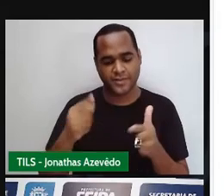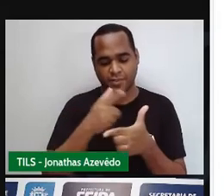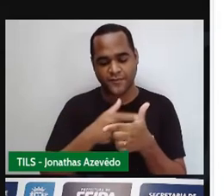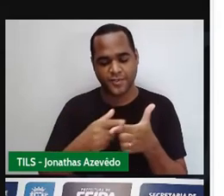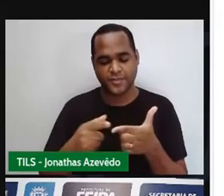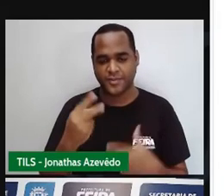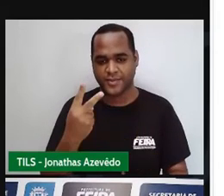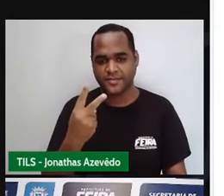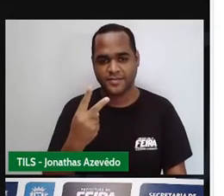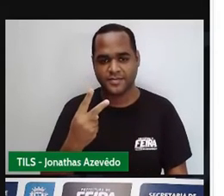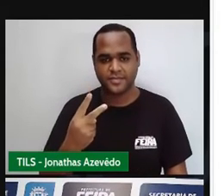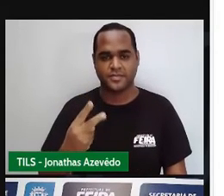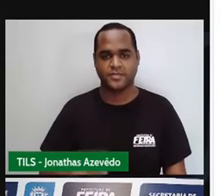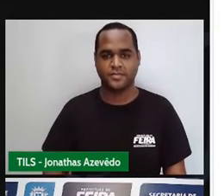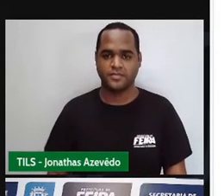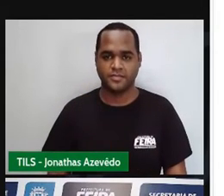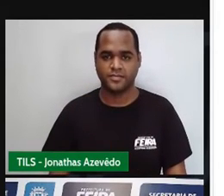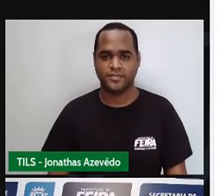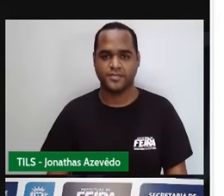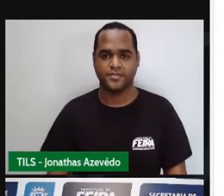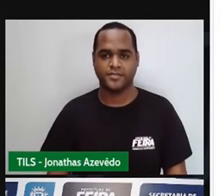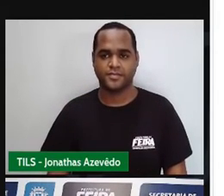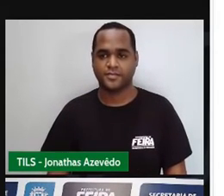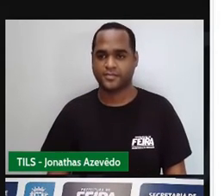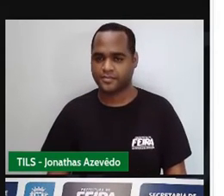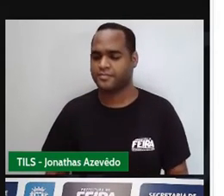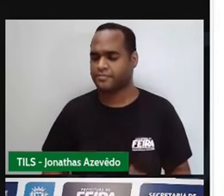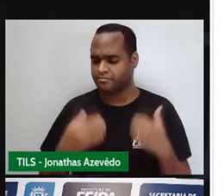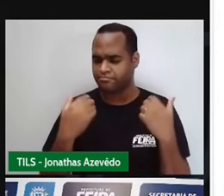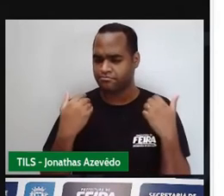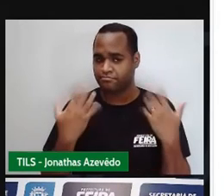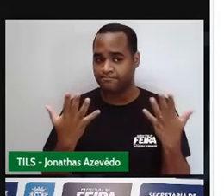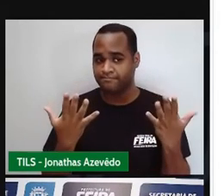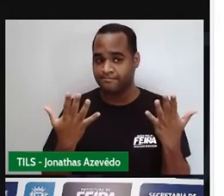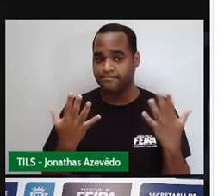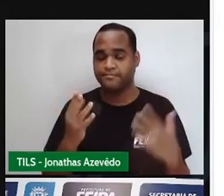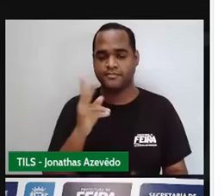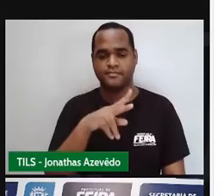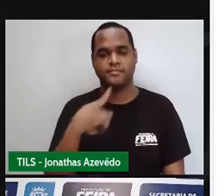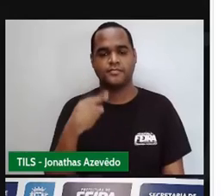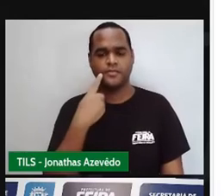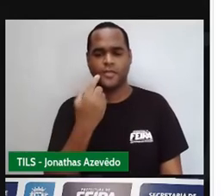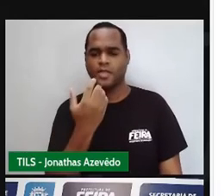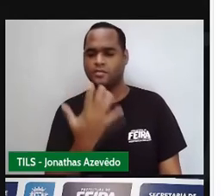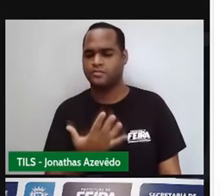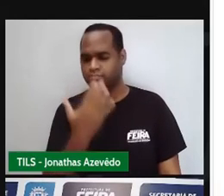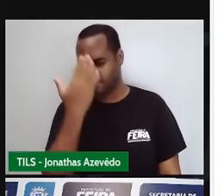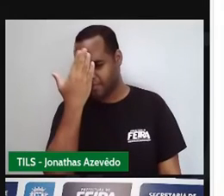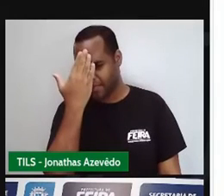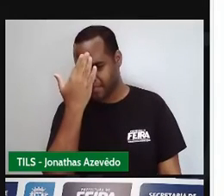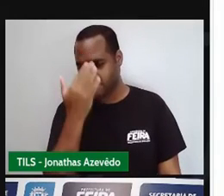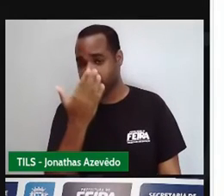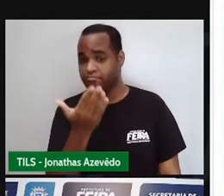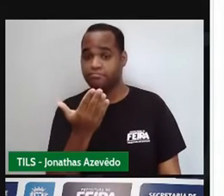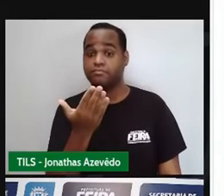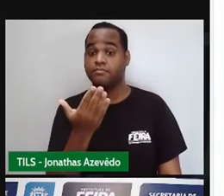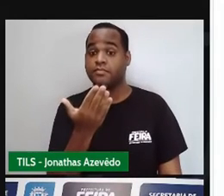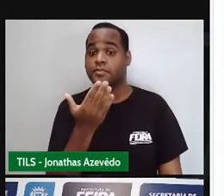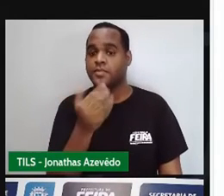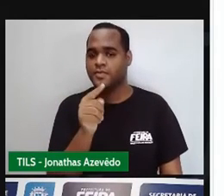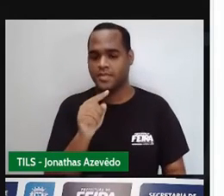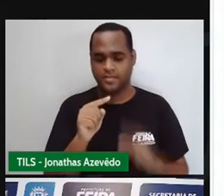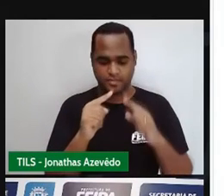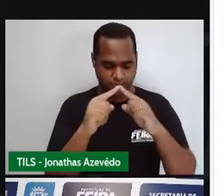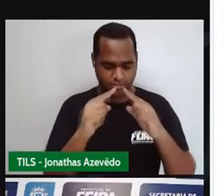por dois. Então, professor, o senhor quer dizer que seja qual for o